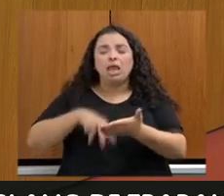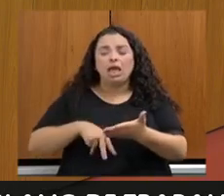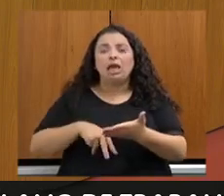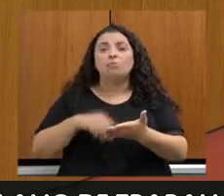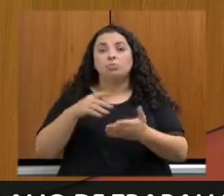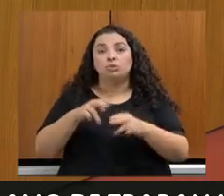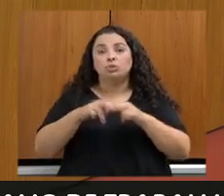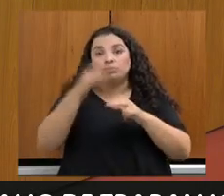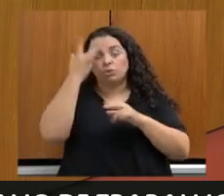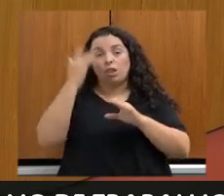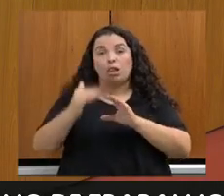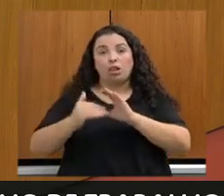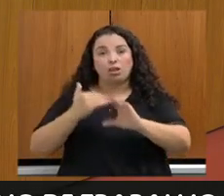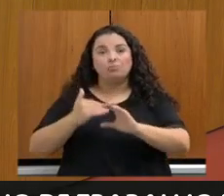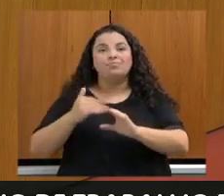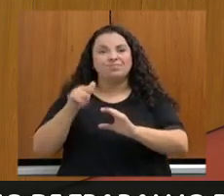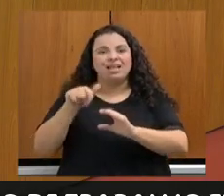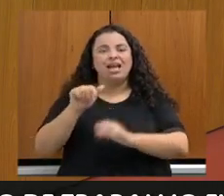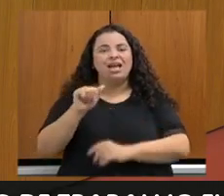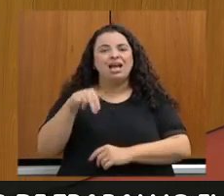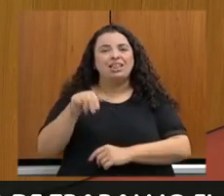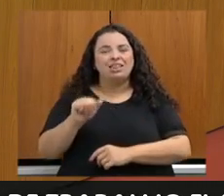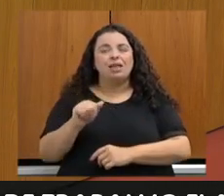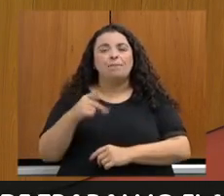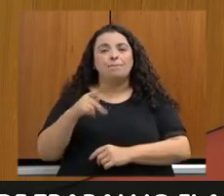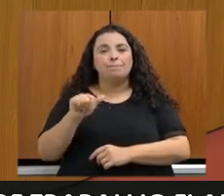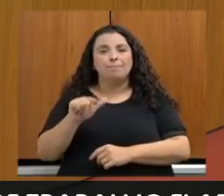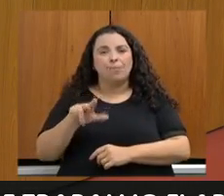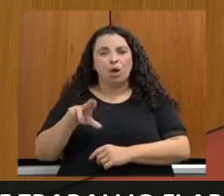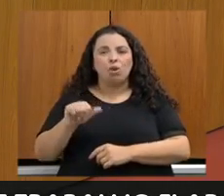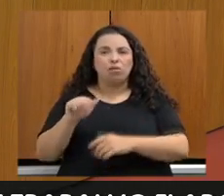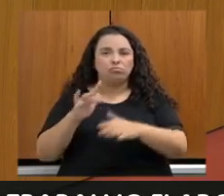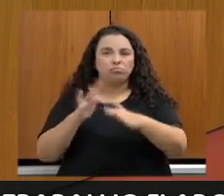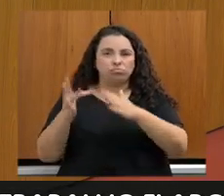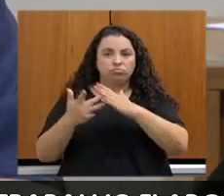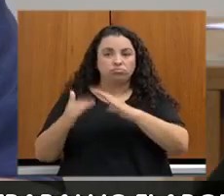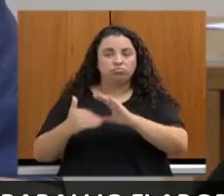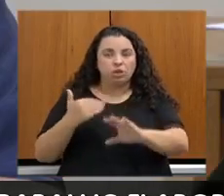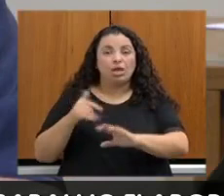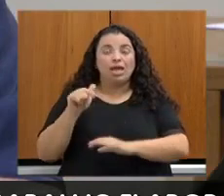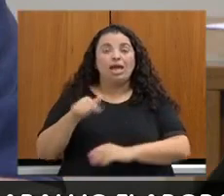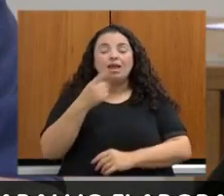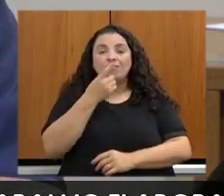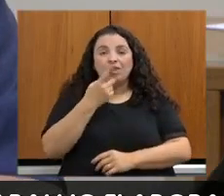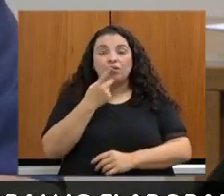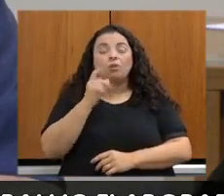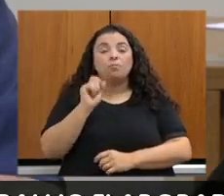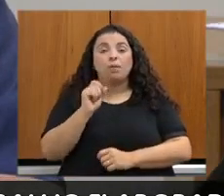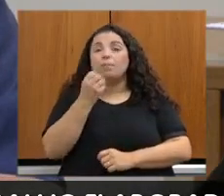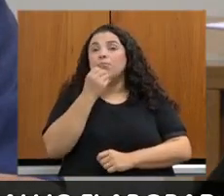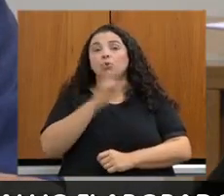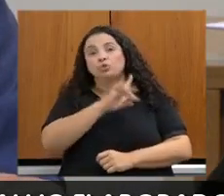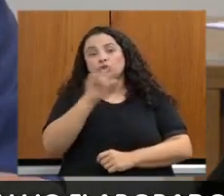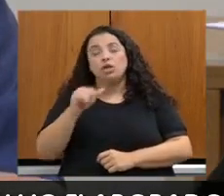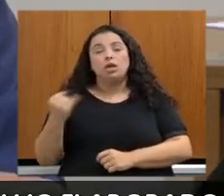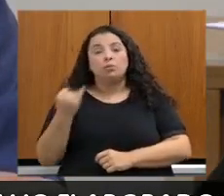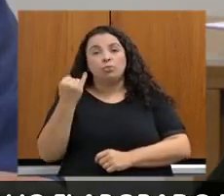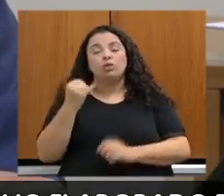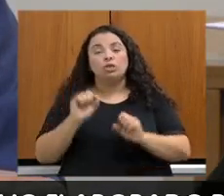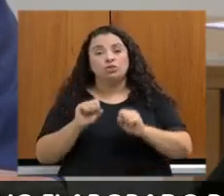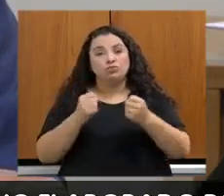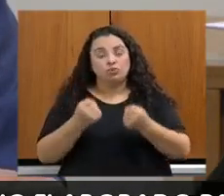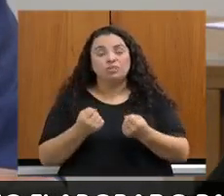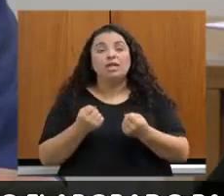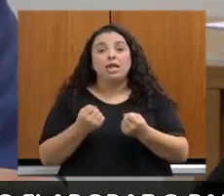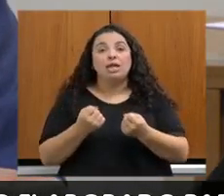sociais da senhora Ana Paula Mello. Ela coloca bom dia. Importante ressaltar que, segundo